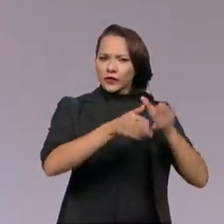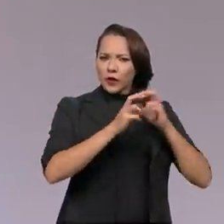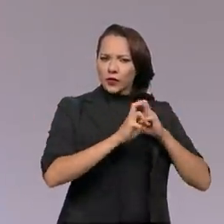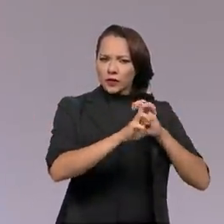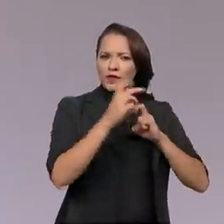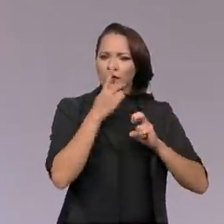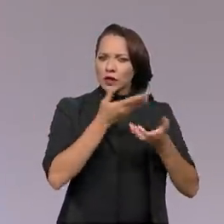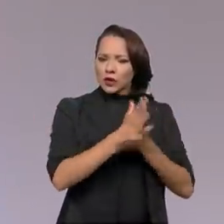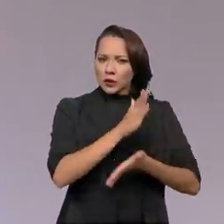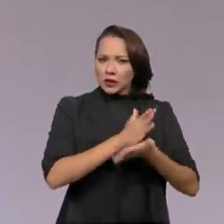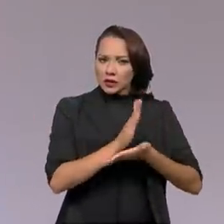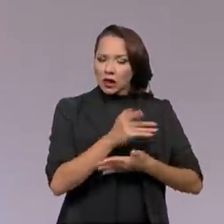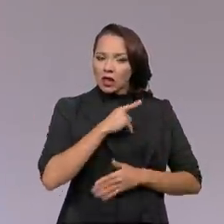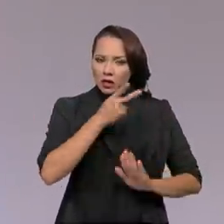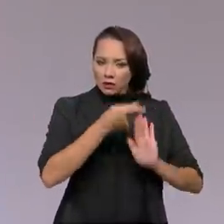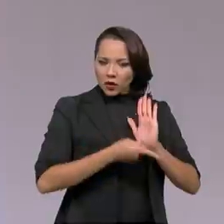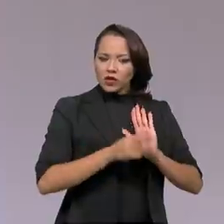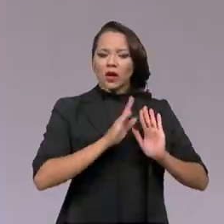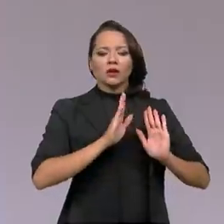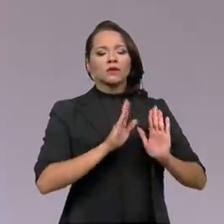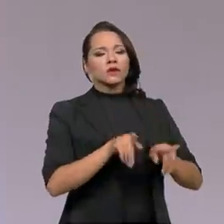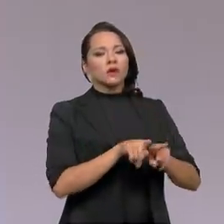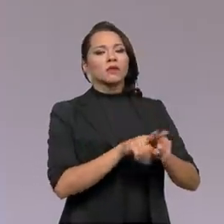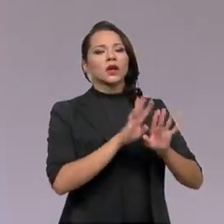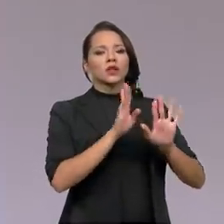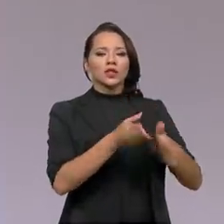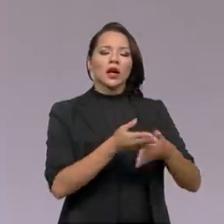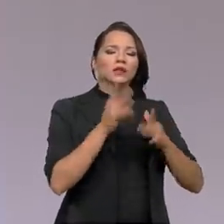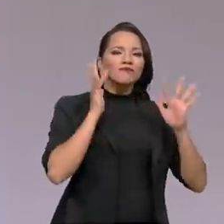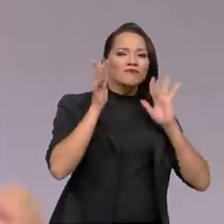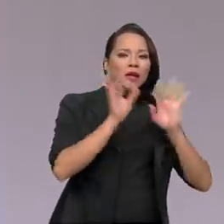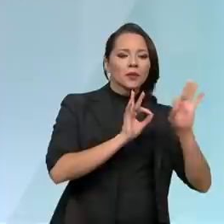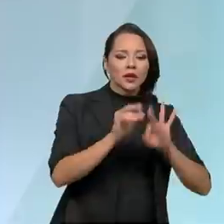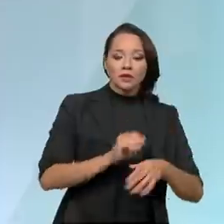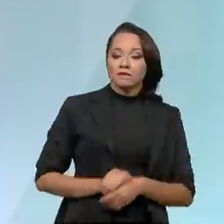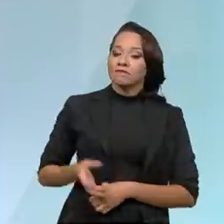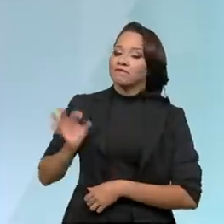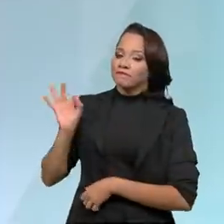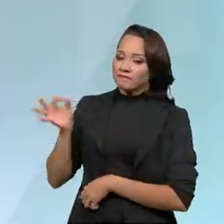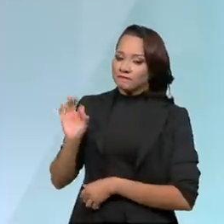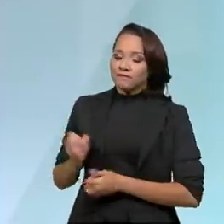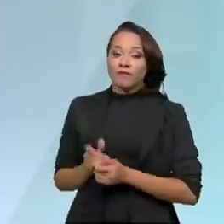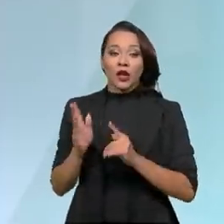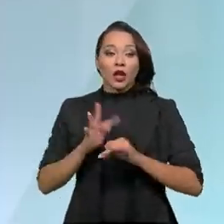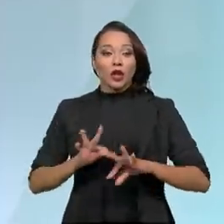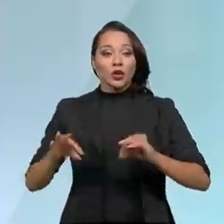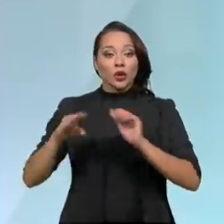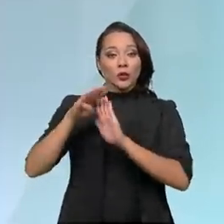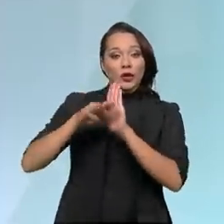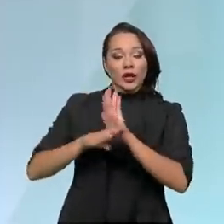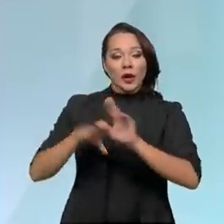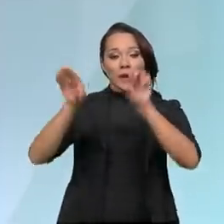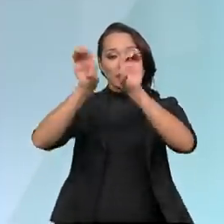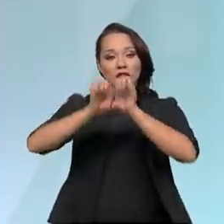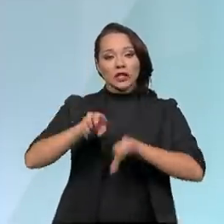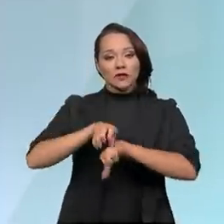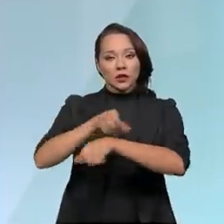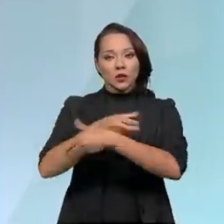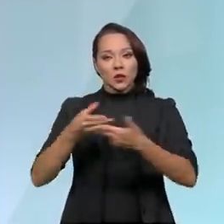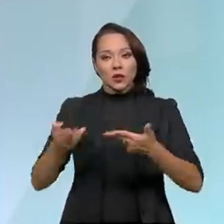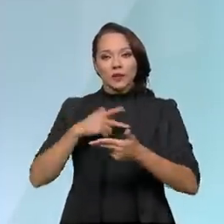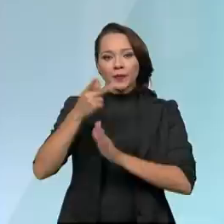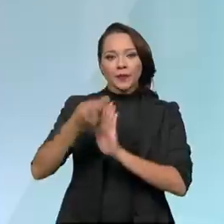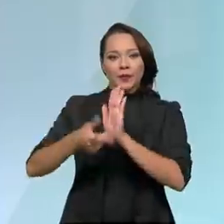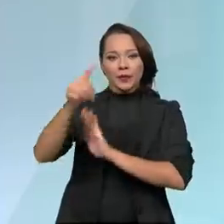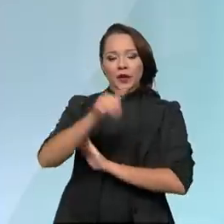autorizações agora. Tem projetos também sendo pensados, não é isso, ministro? Sem dúvida. Todo o nosso programa de infraestrutura tira a força do Plano